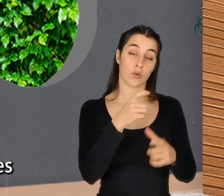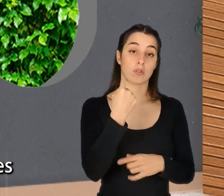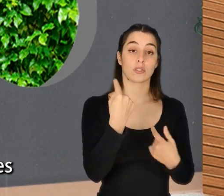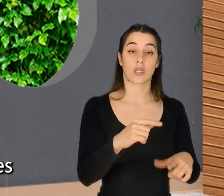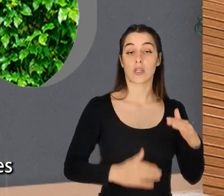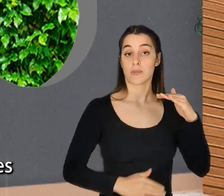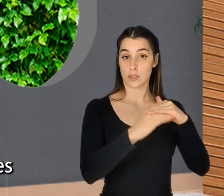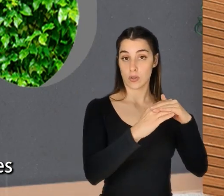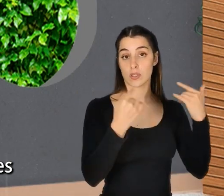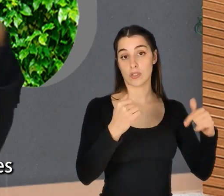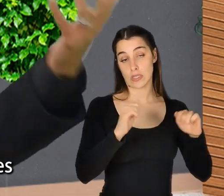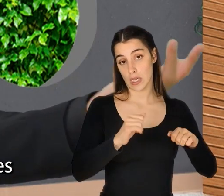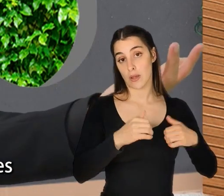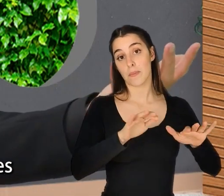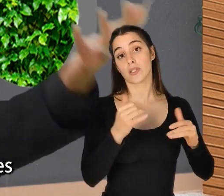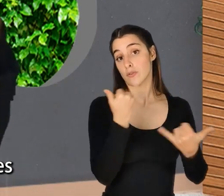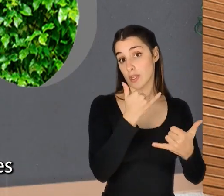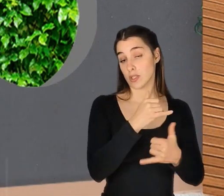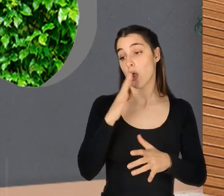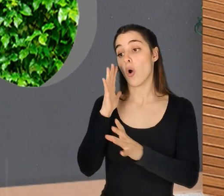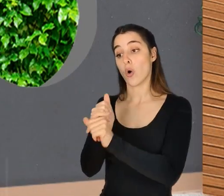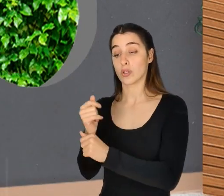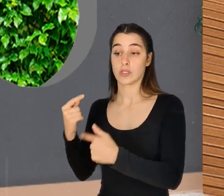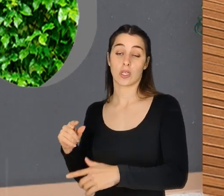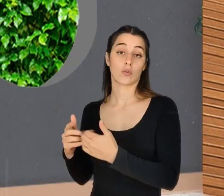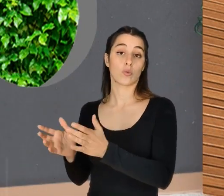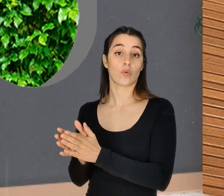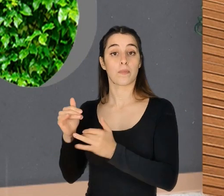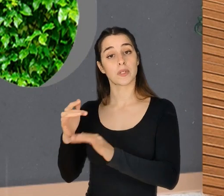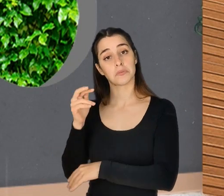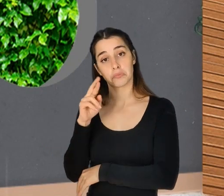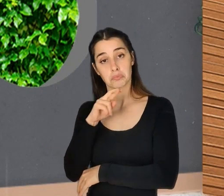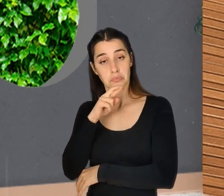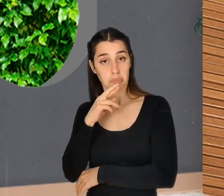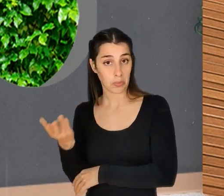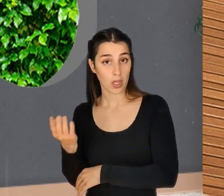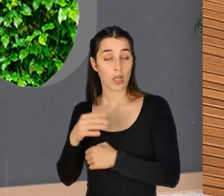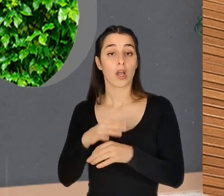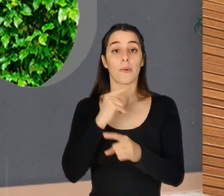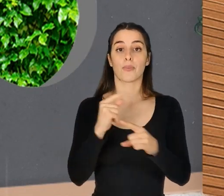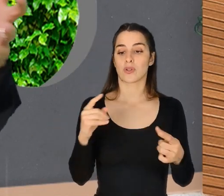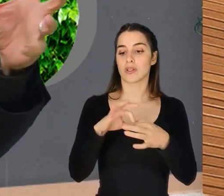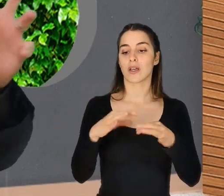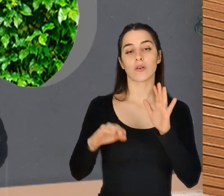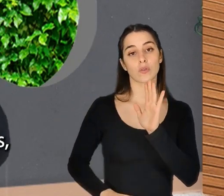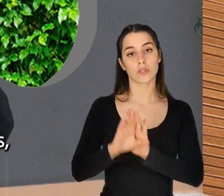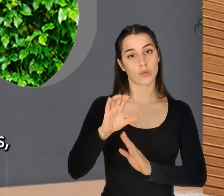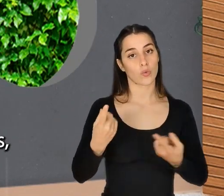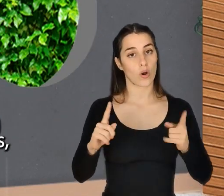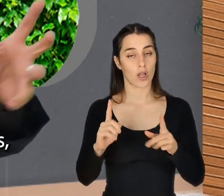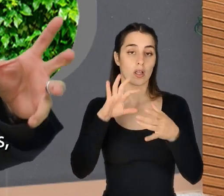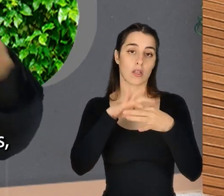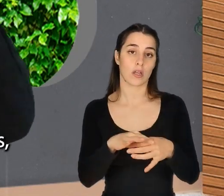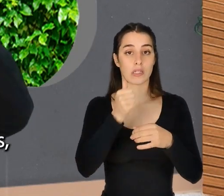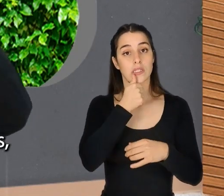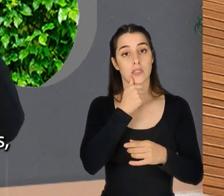limitações extremamente felizes e outras que têm tudo e estão extremamente infelizes. Porquê? Porque não tem a ver com as condições, tem a